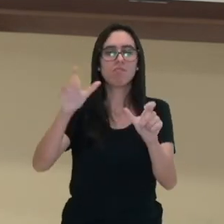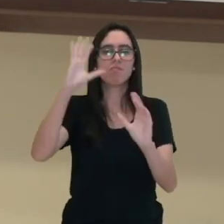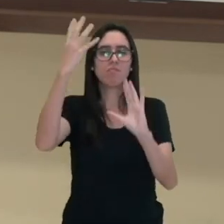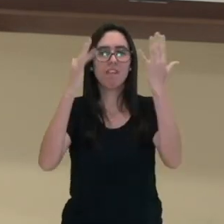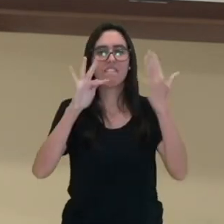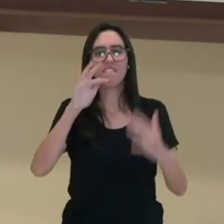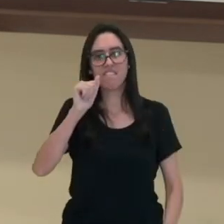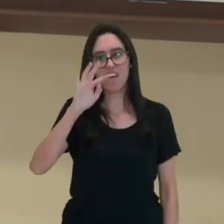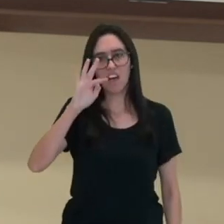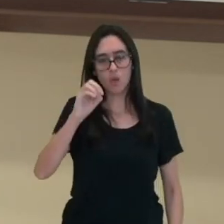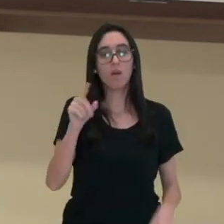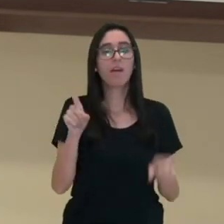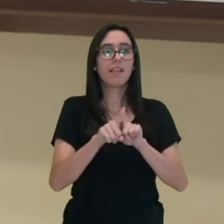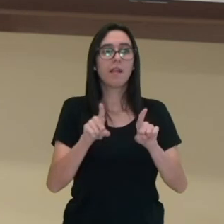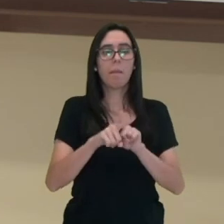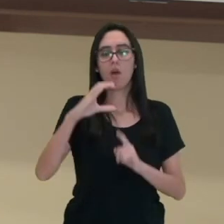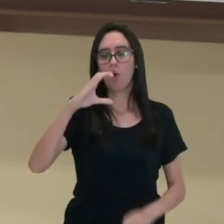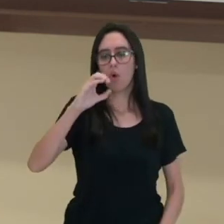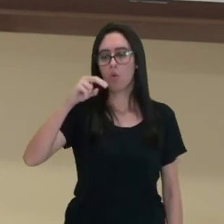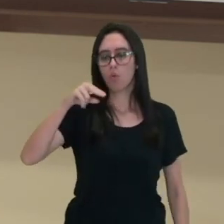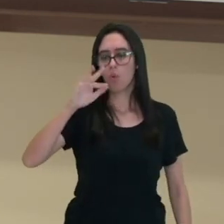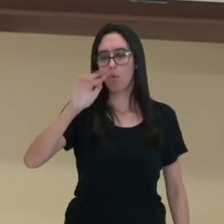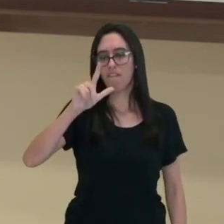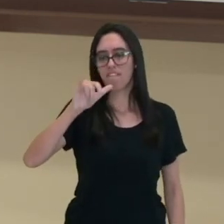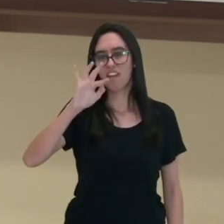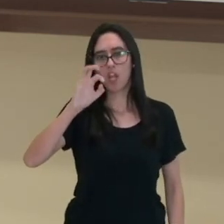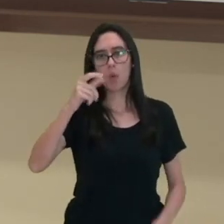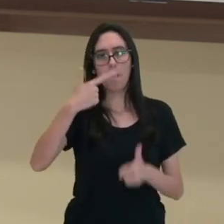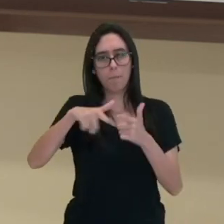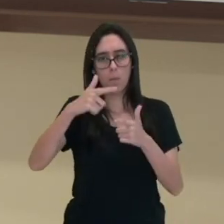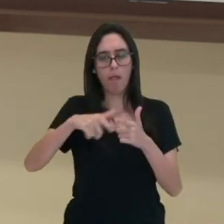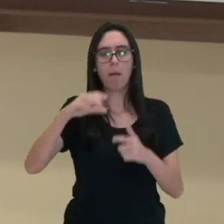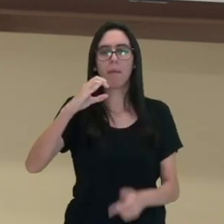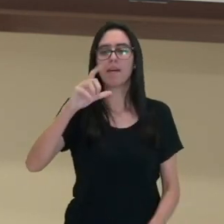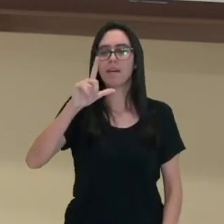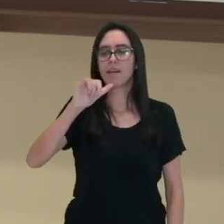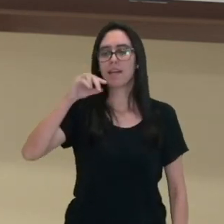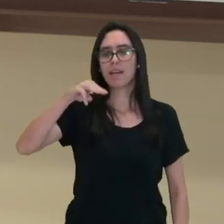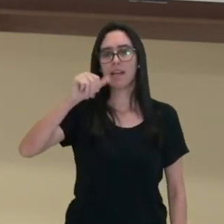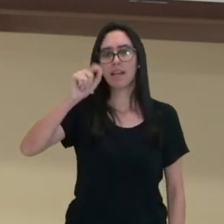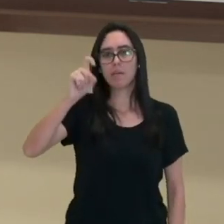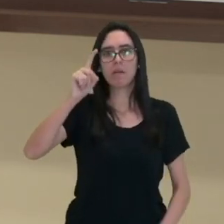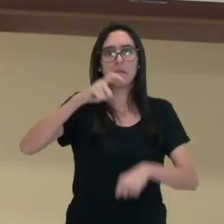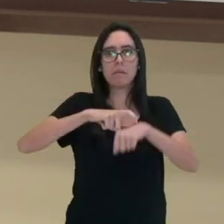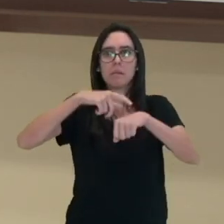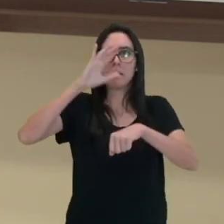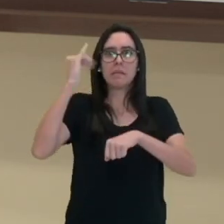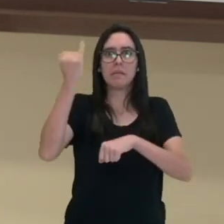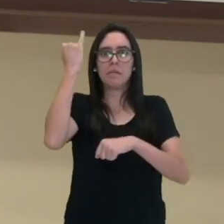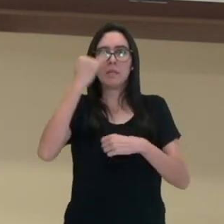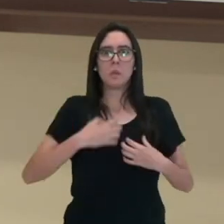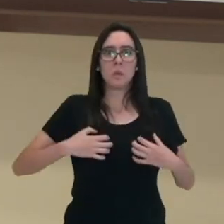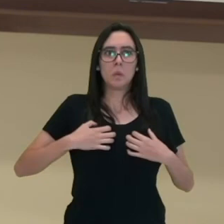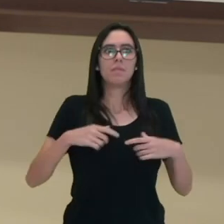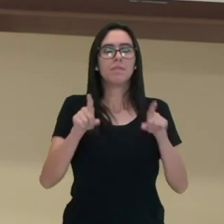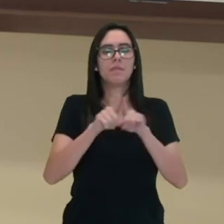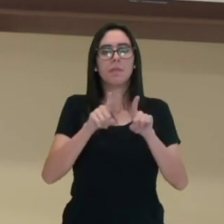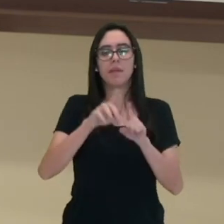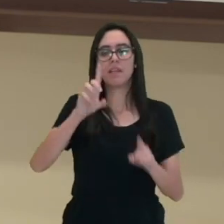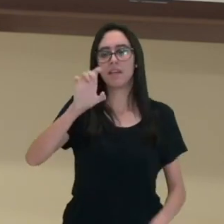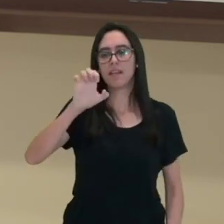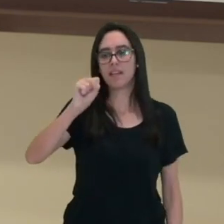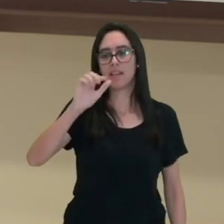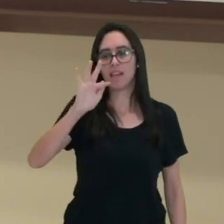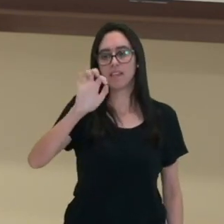conflito, que é a situação, problema da história, o clímax, que é o momento de maior tensão e o desfecho, que é a conclusão